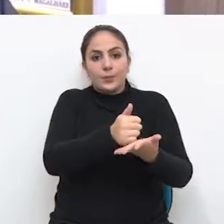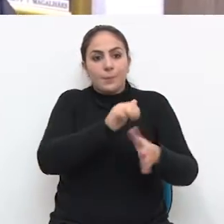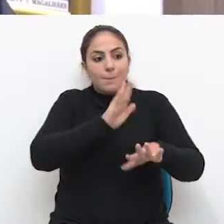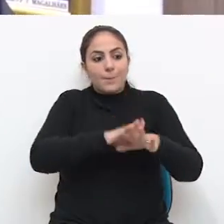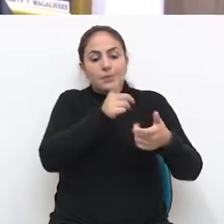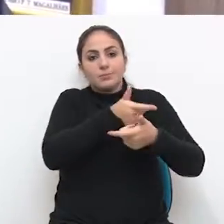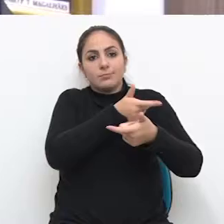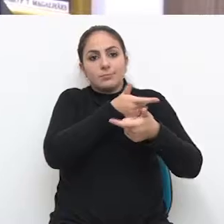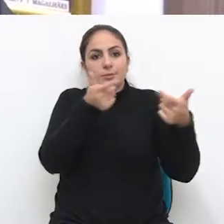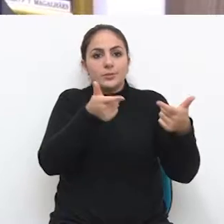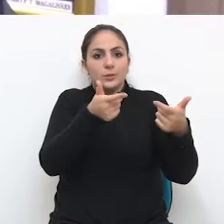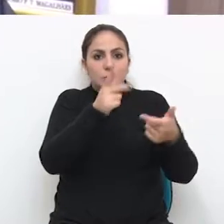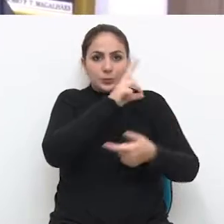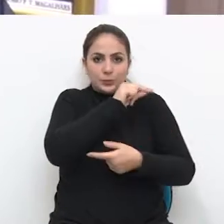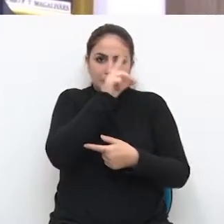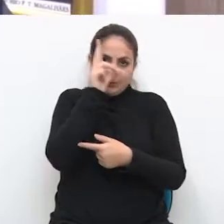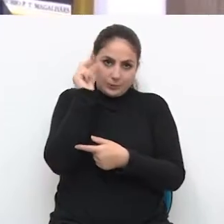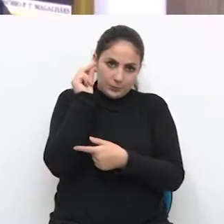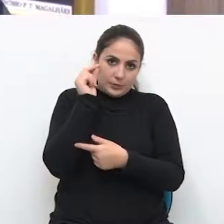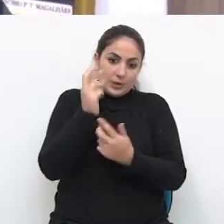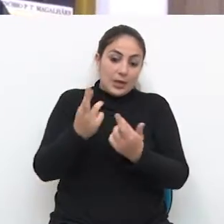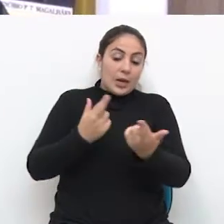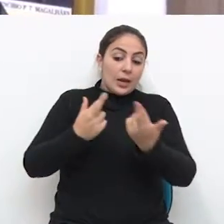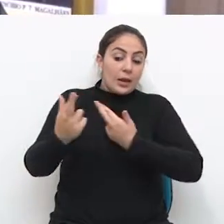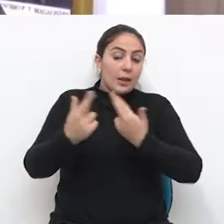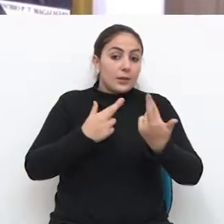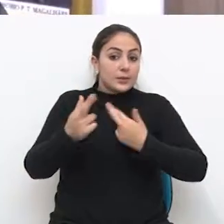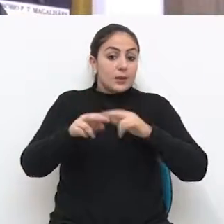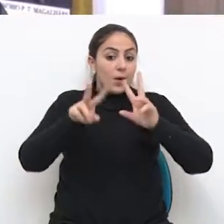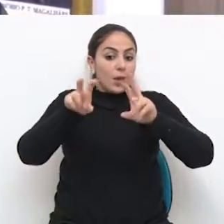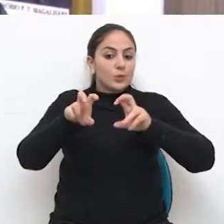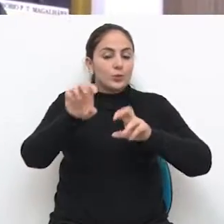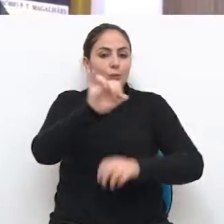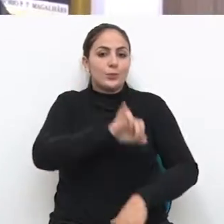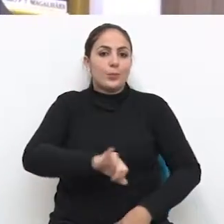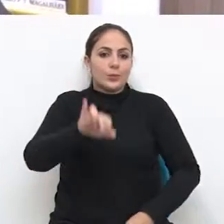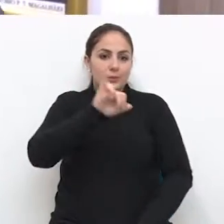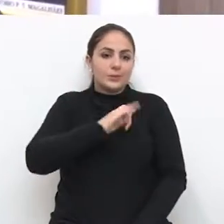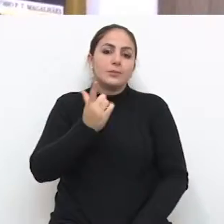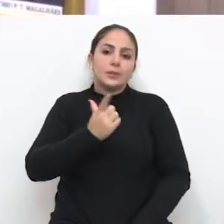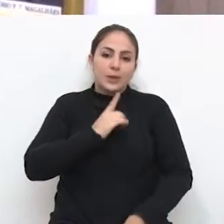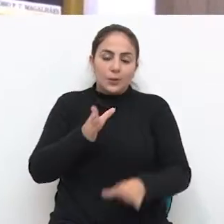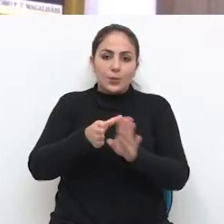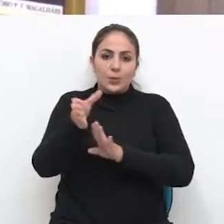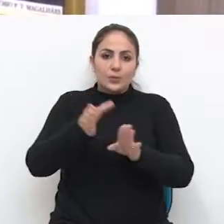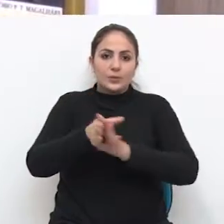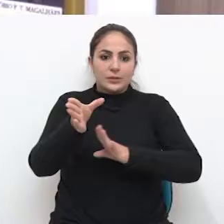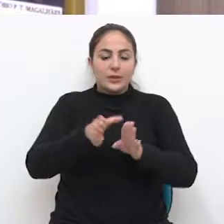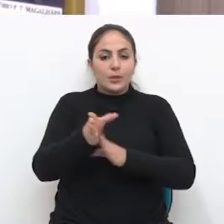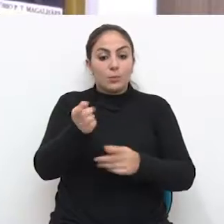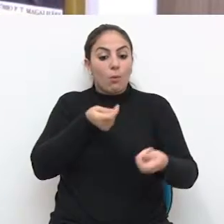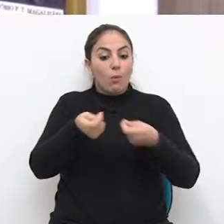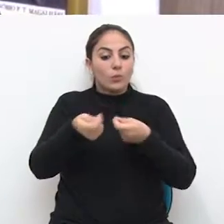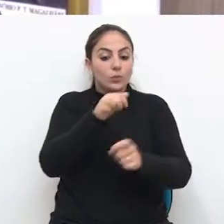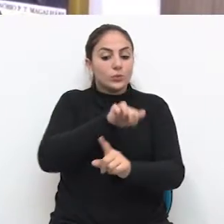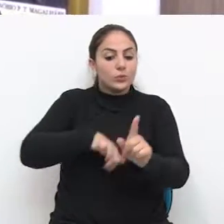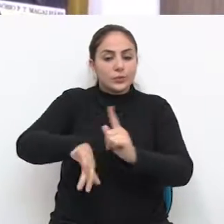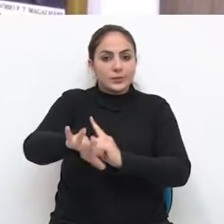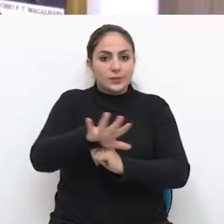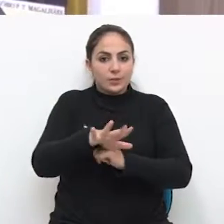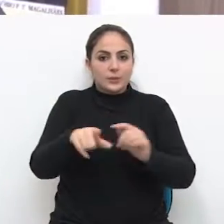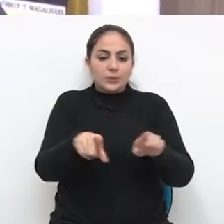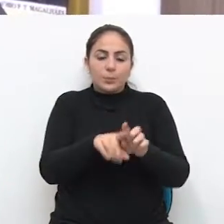maior do poder público frente à importância que tem esse Conselho para o controle